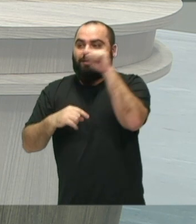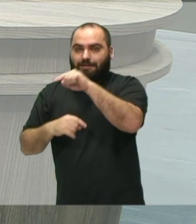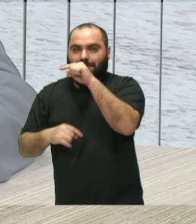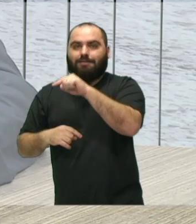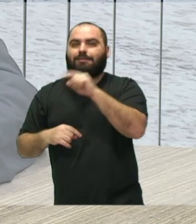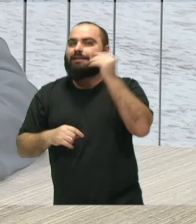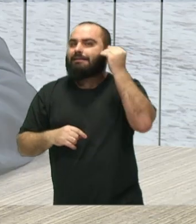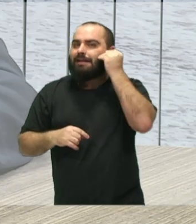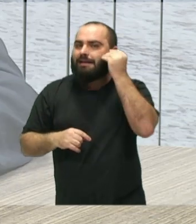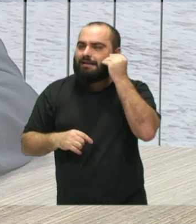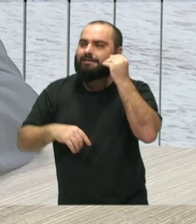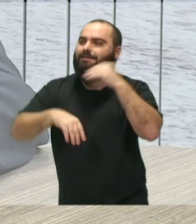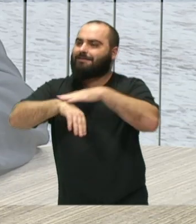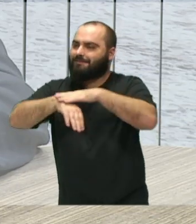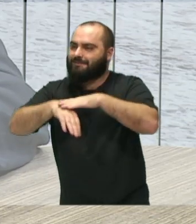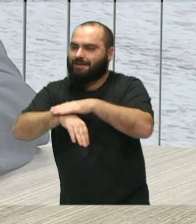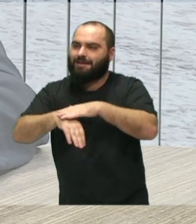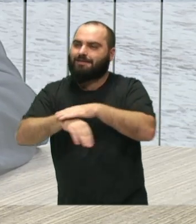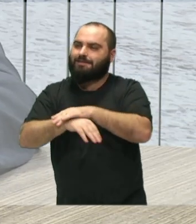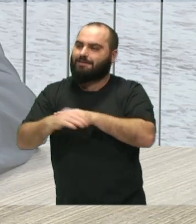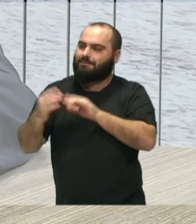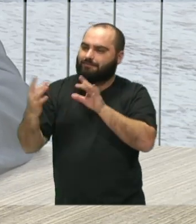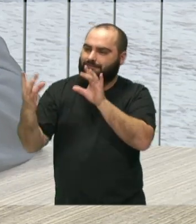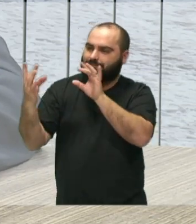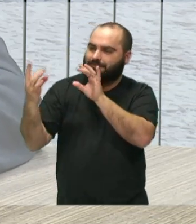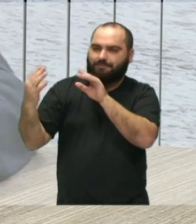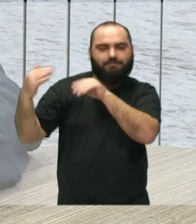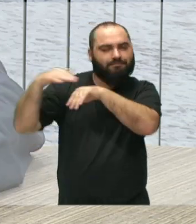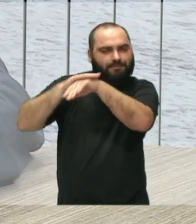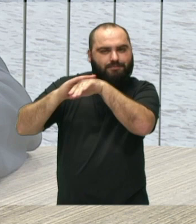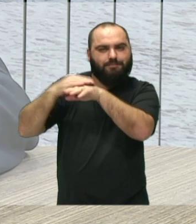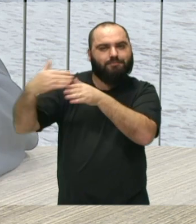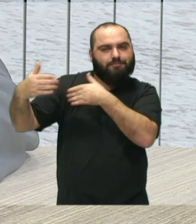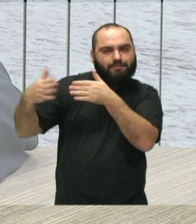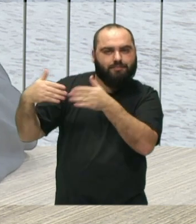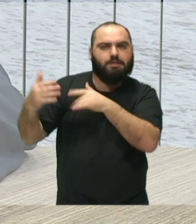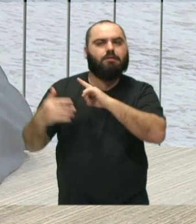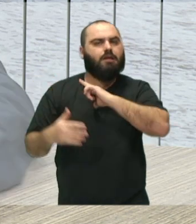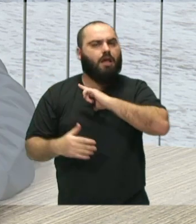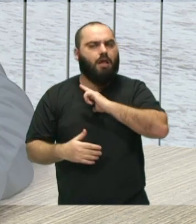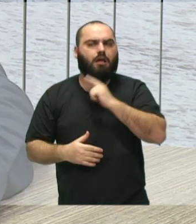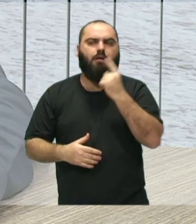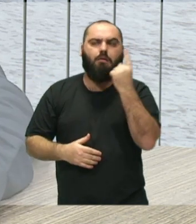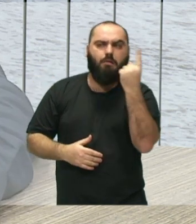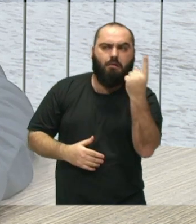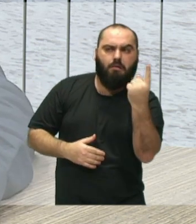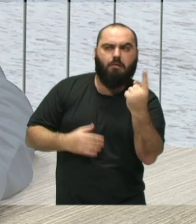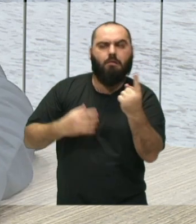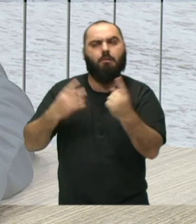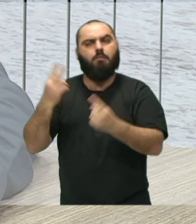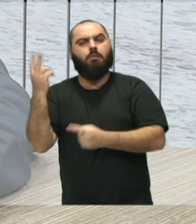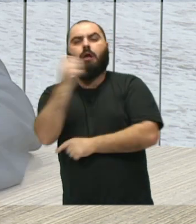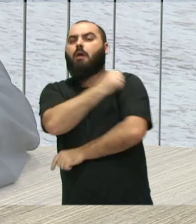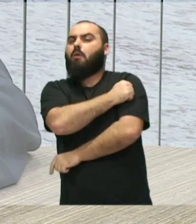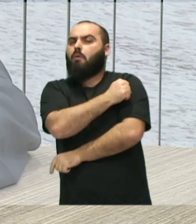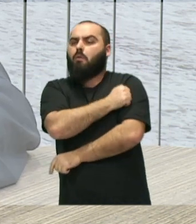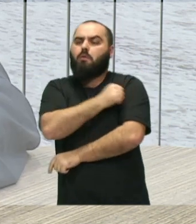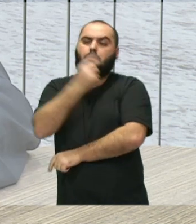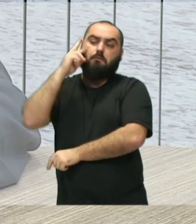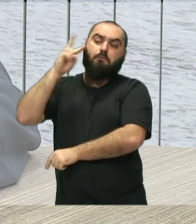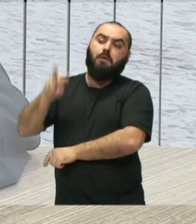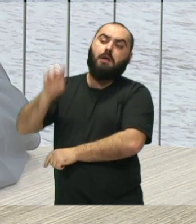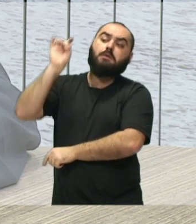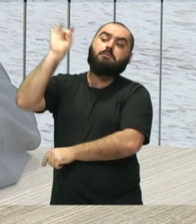com os professores alinhar a metodologia, né, e aí tem sempre um ou outro aluno que acaba se destacando ali na turma do Arte nos Bairros, né, esse